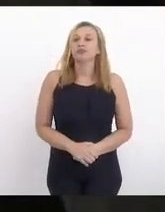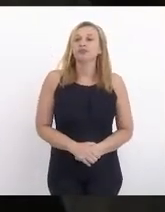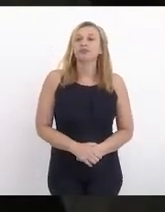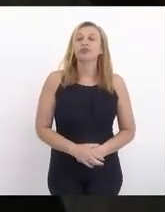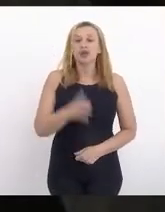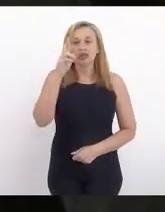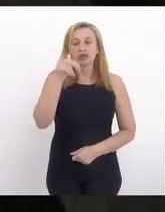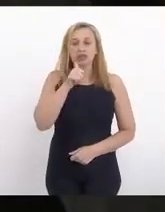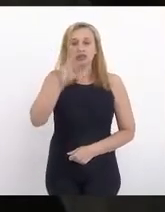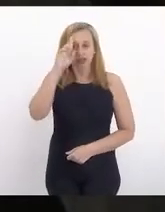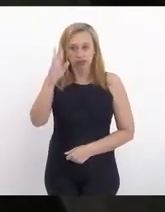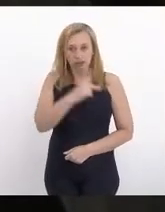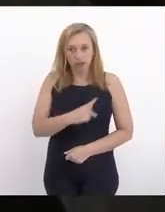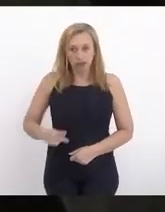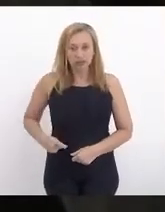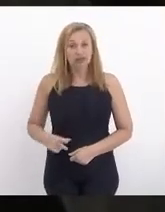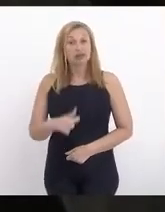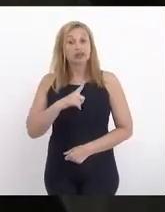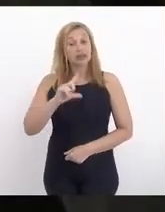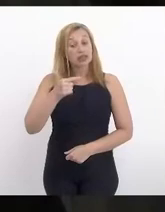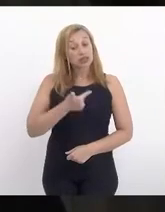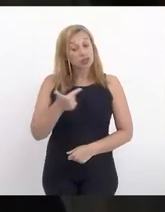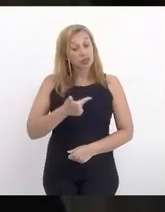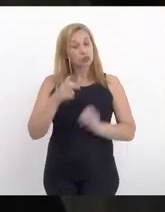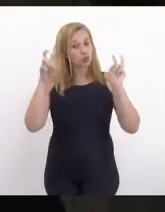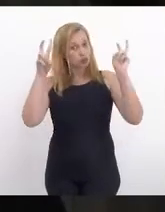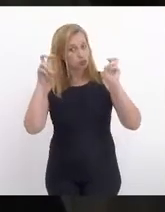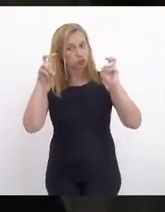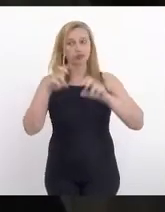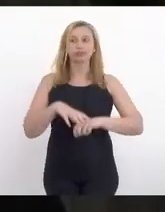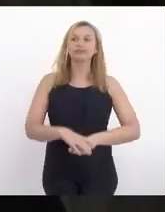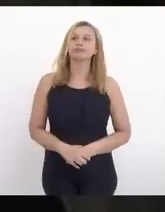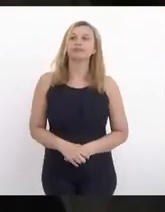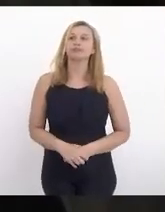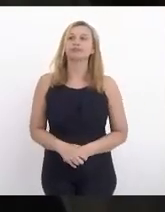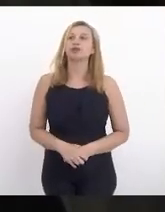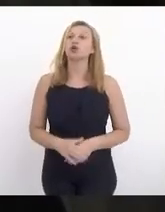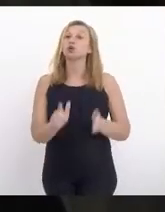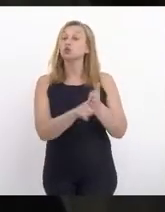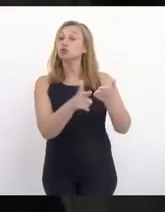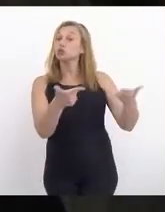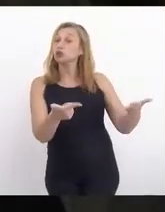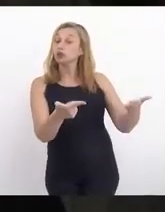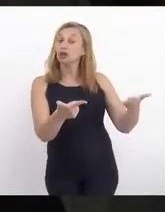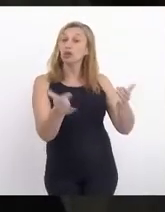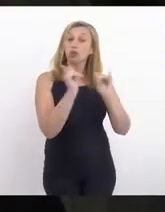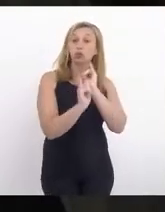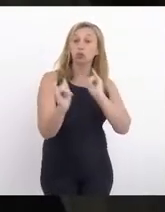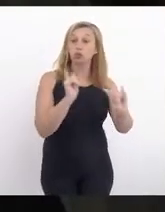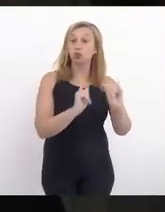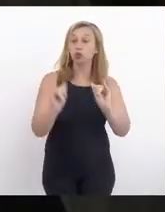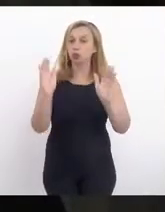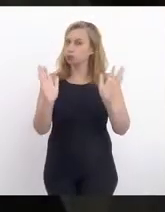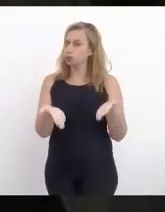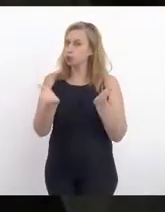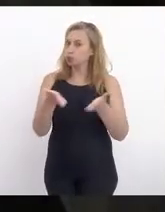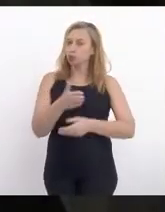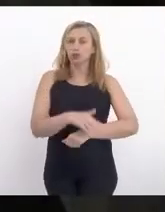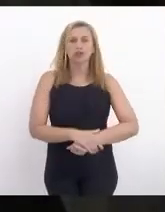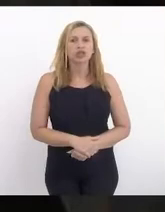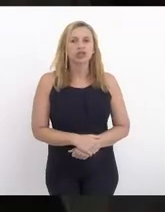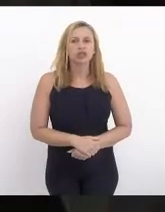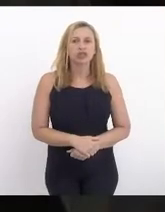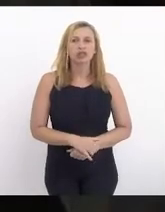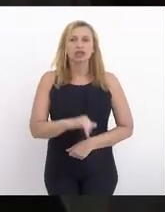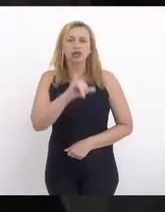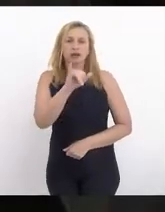Senhora Presidente, tem uma segunda questão. Os jornais anunciam hoje que o